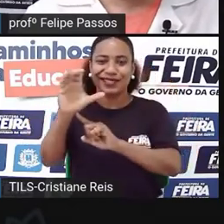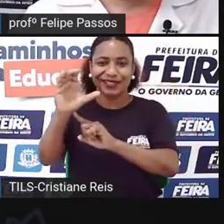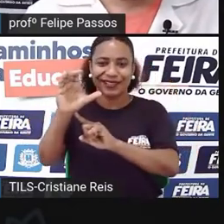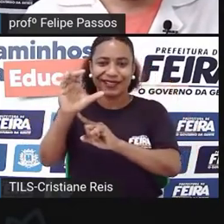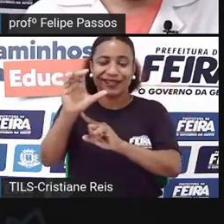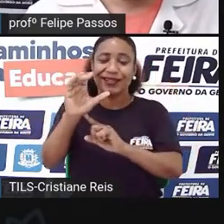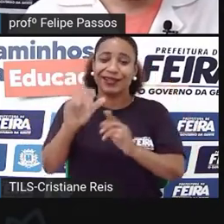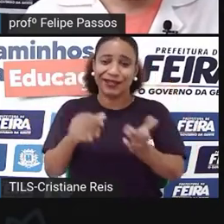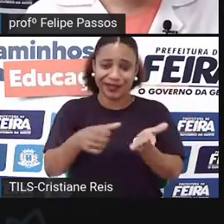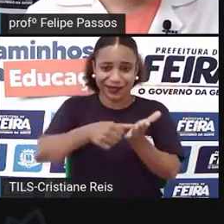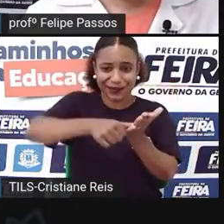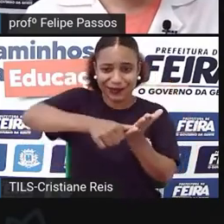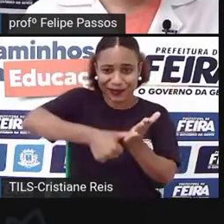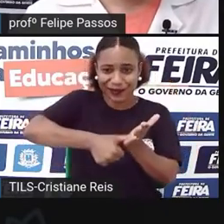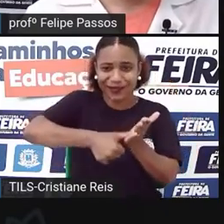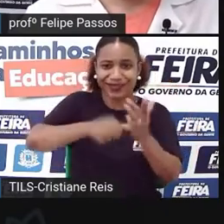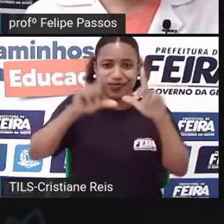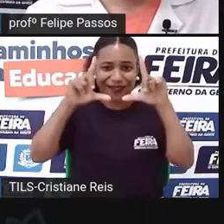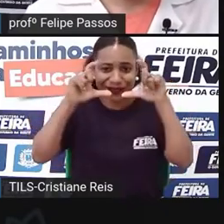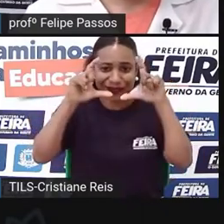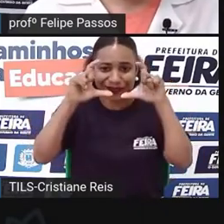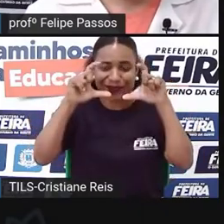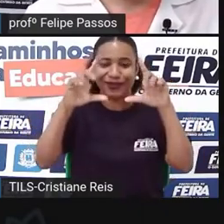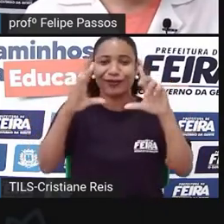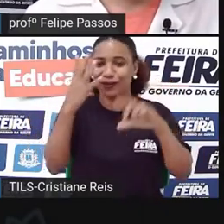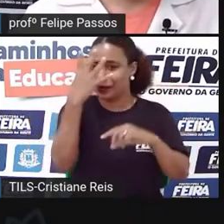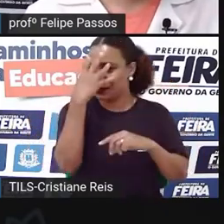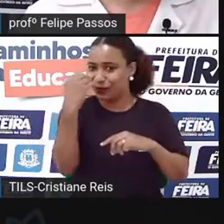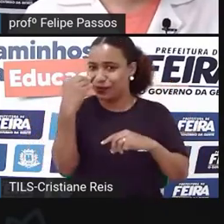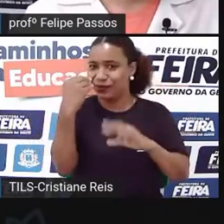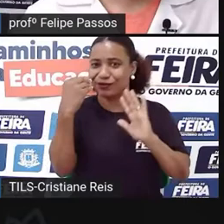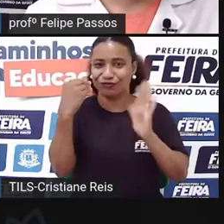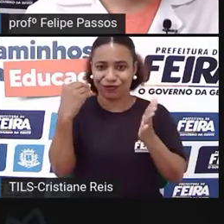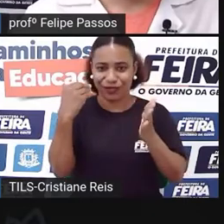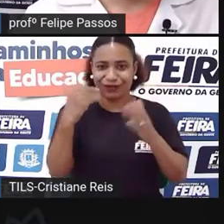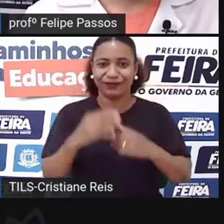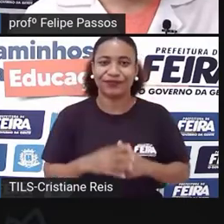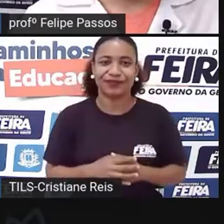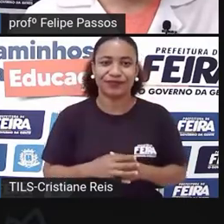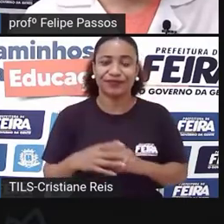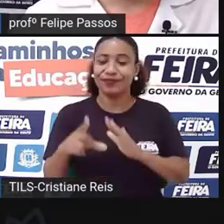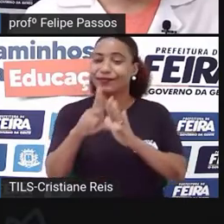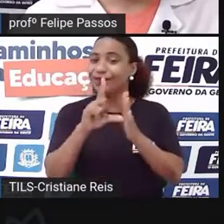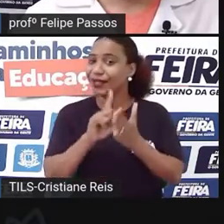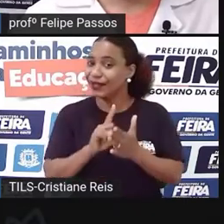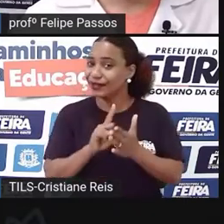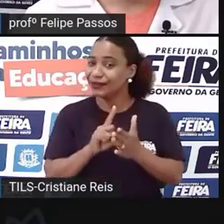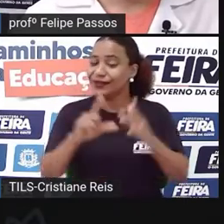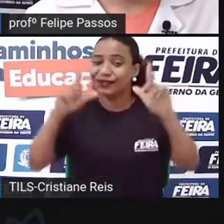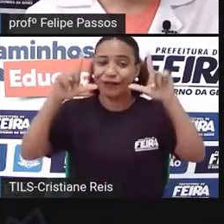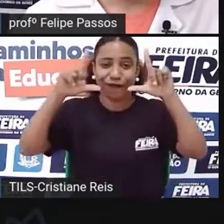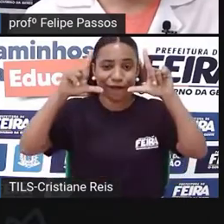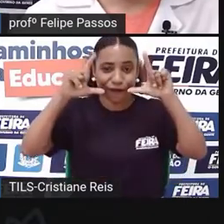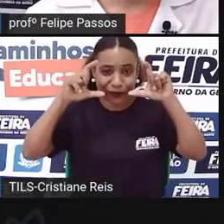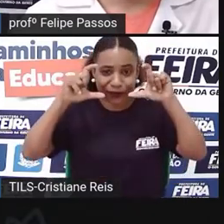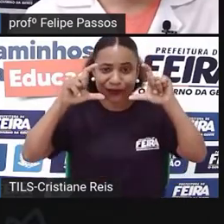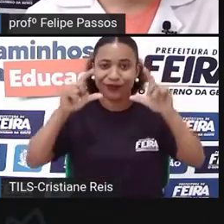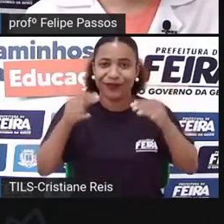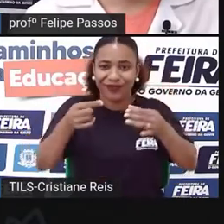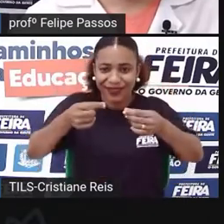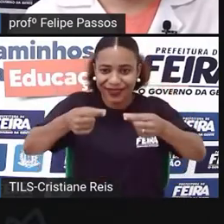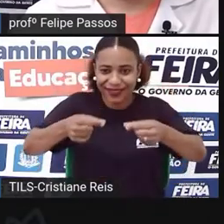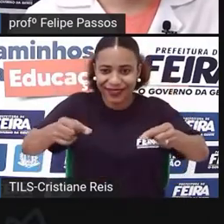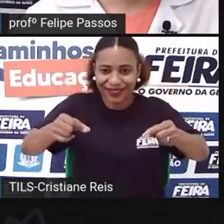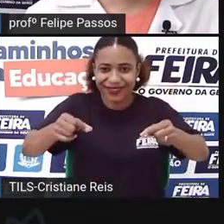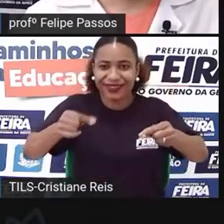carteira impressa na própria carteira quando vier. Antes não, você fazia a foto e essa foto era colada na carteira.